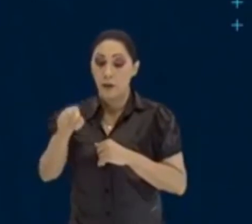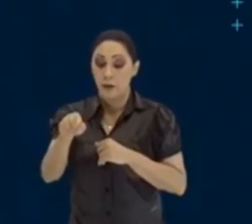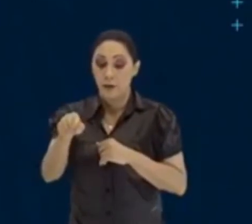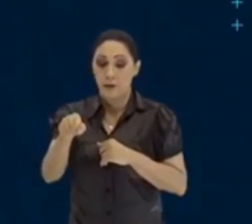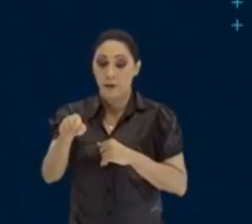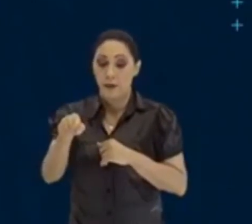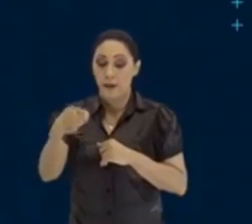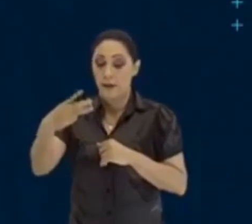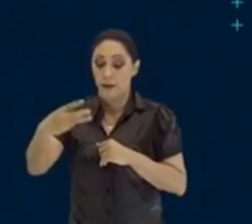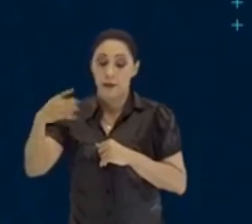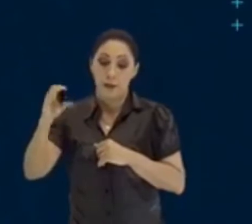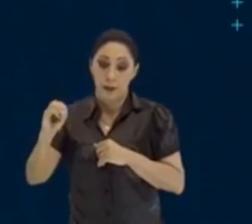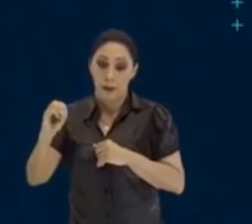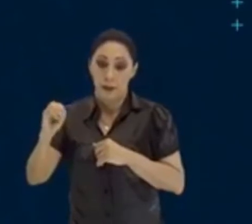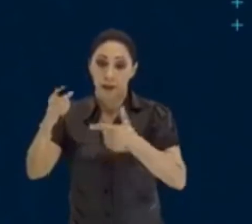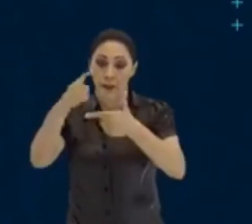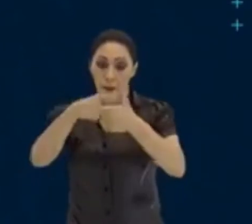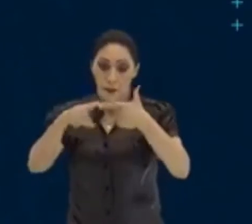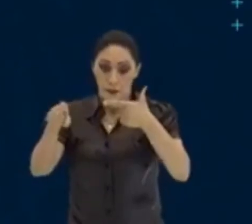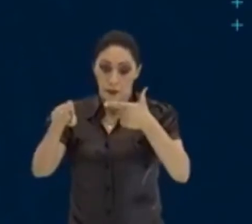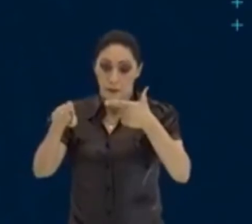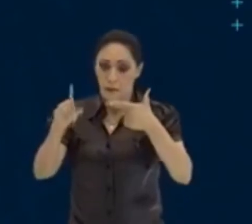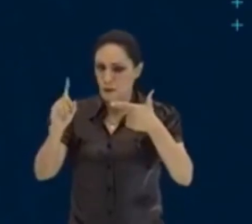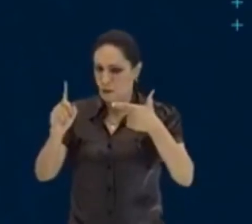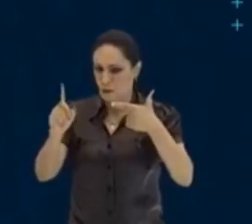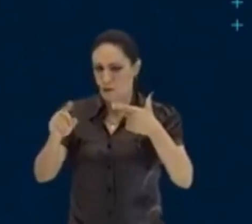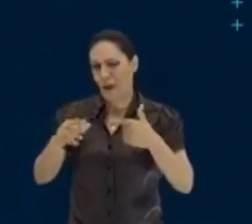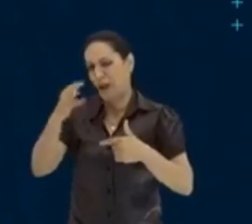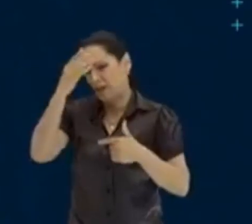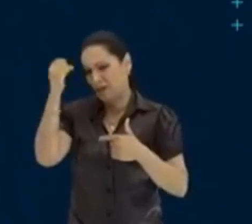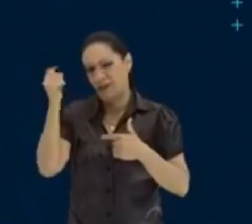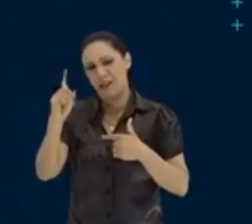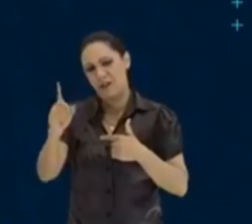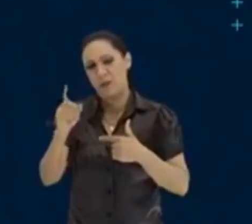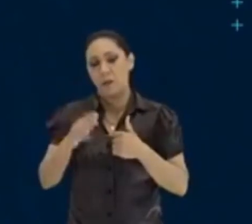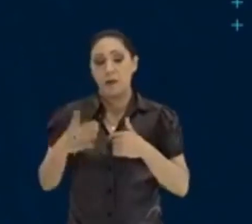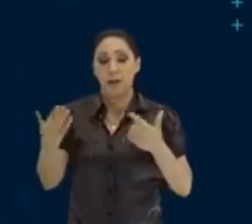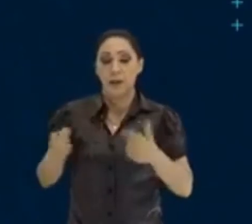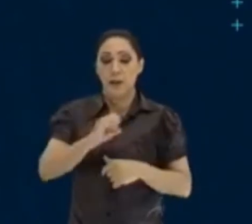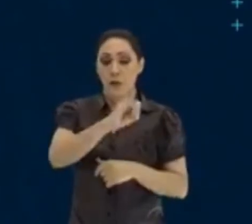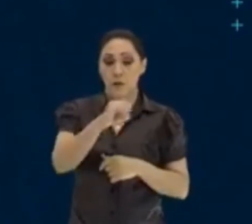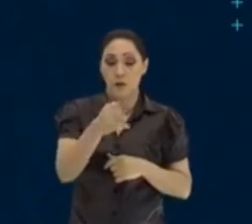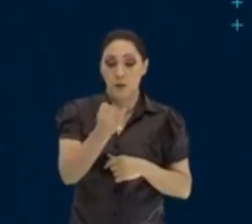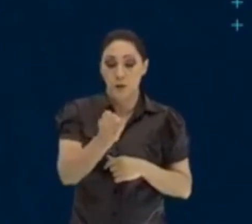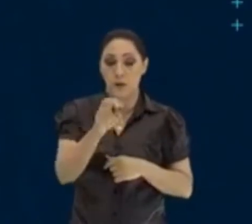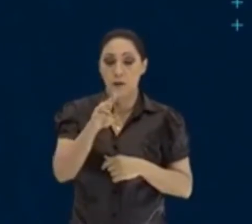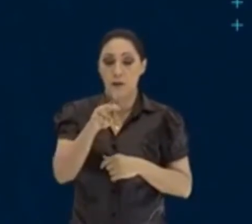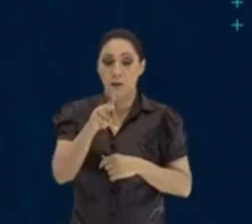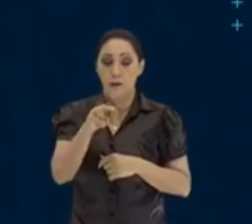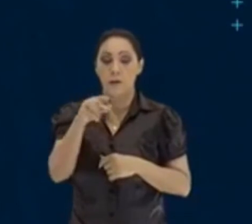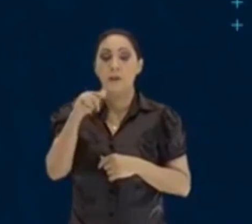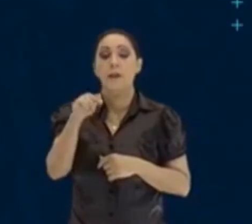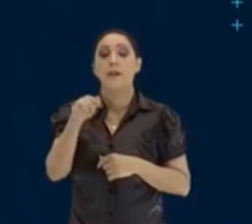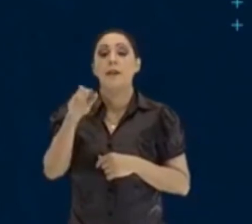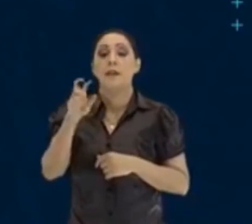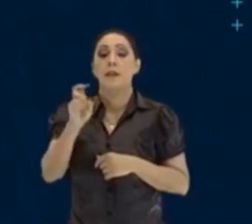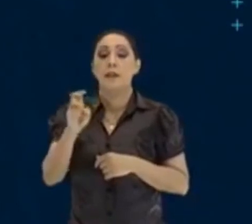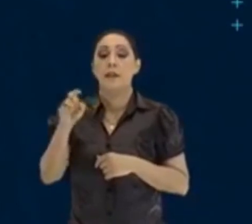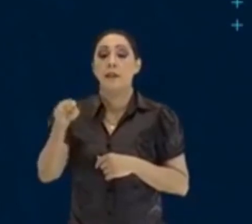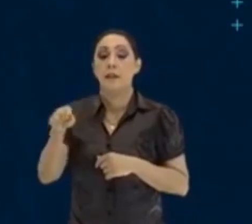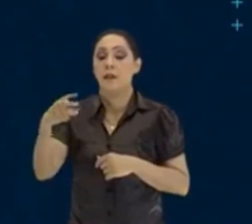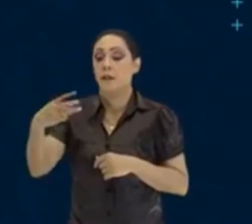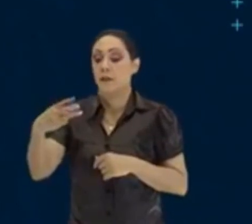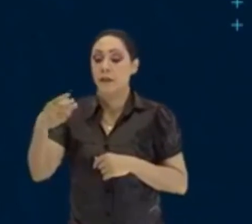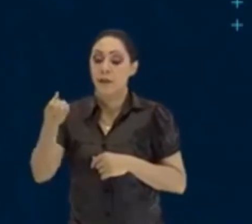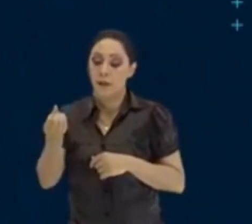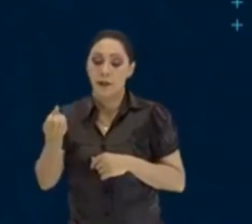30, dividido por 1, caramba. Não, esquece o 1. Então, fica 75 vezes 3, que dá